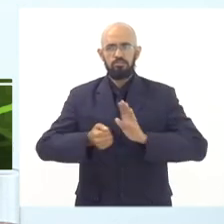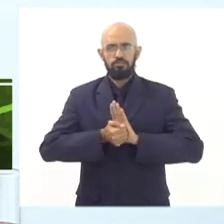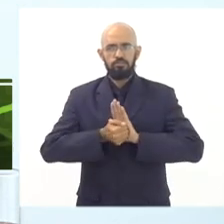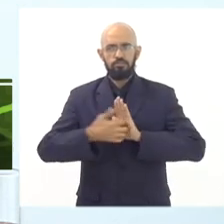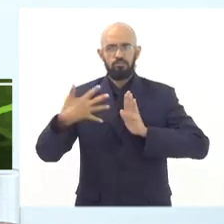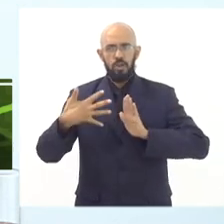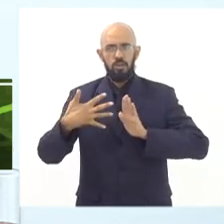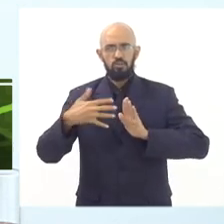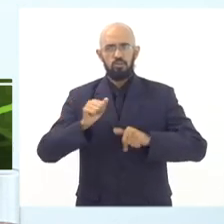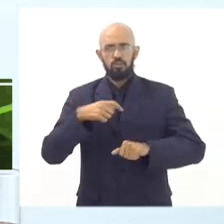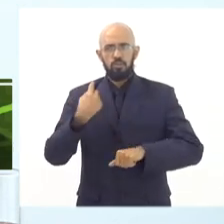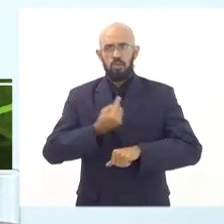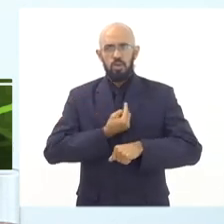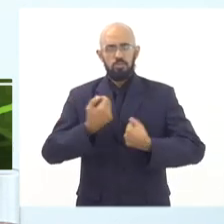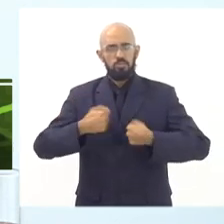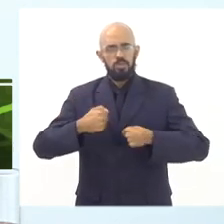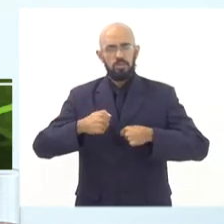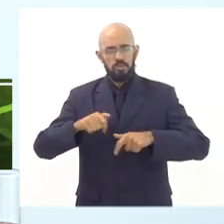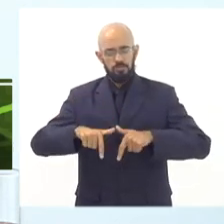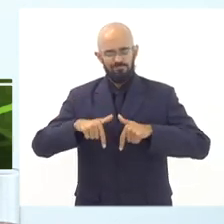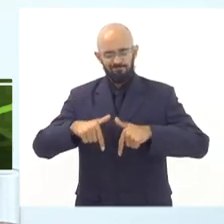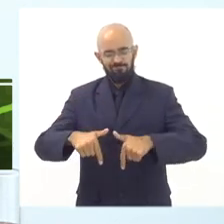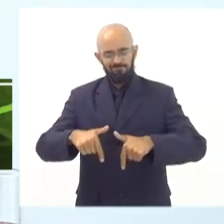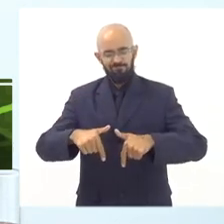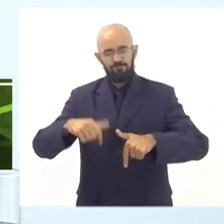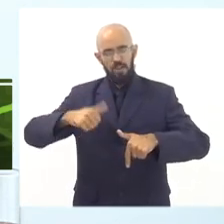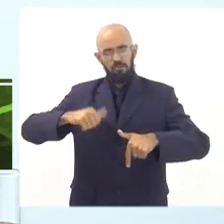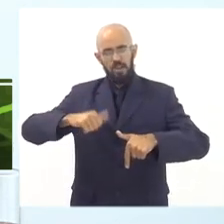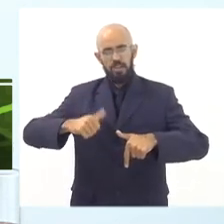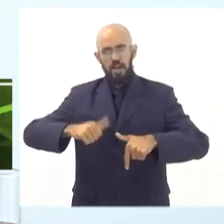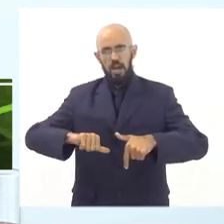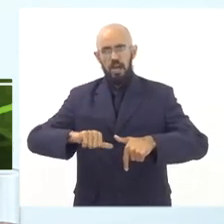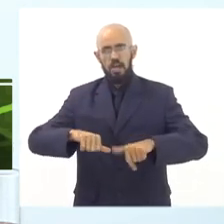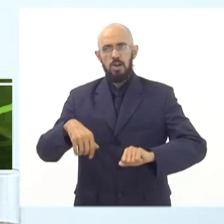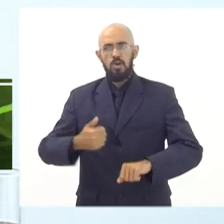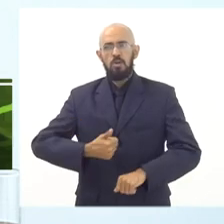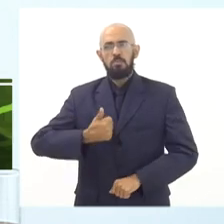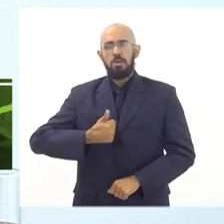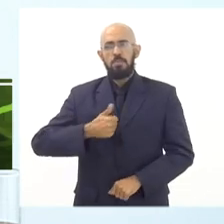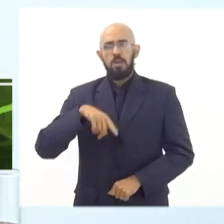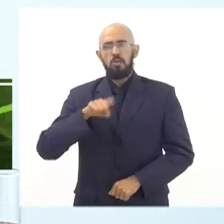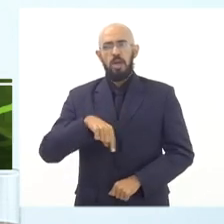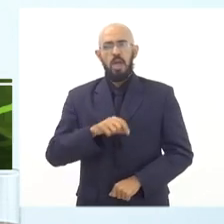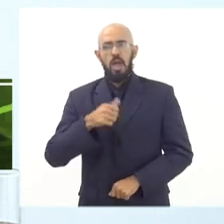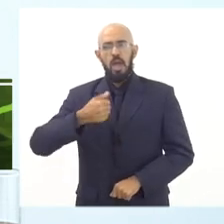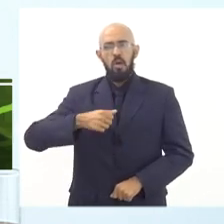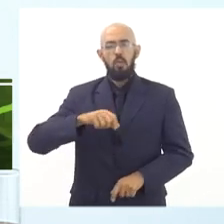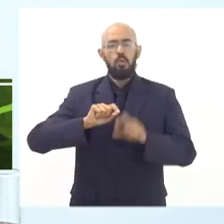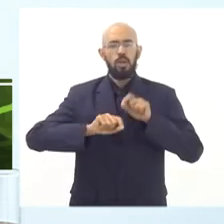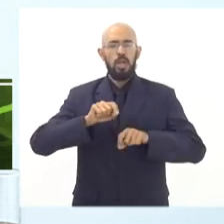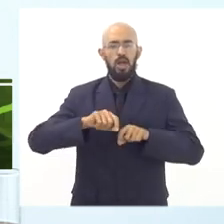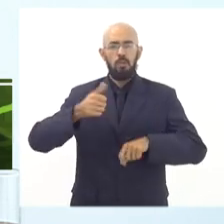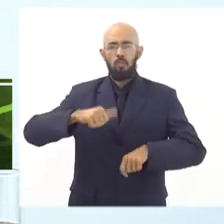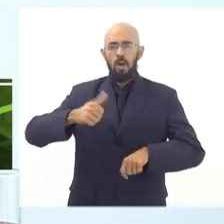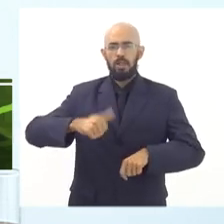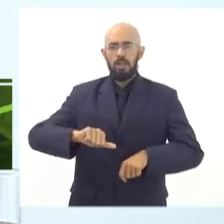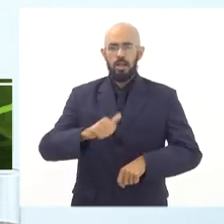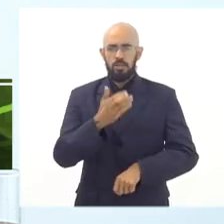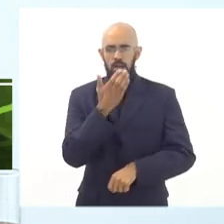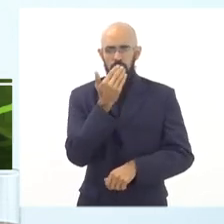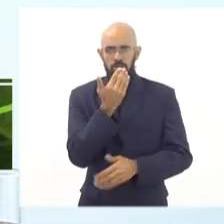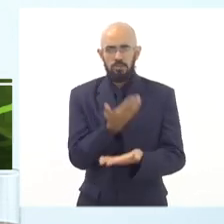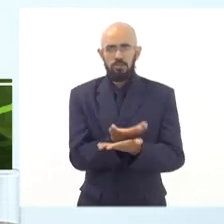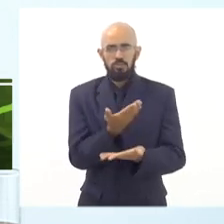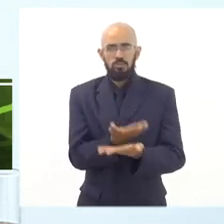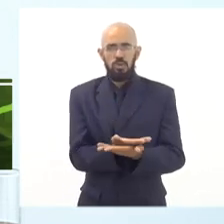que a gente precisa enfrentar e precisa avaliar. Um deles é a qualidade da merenda. E hoje, eu já partilho aqui com